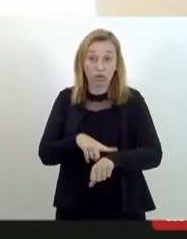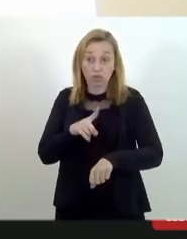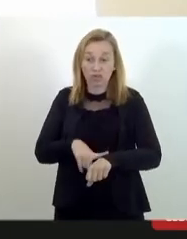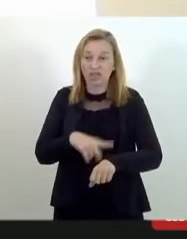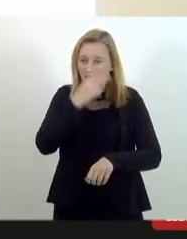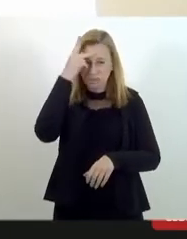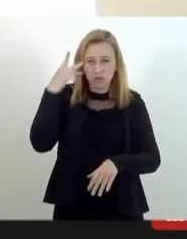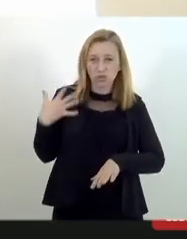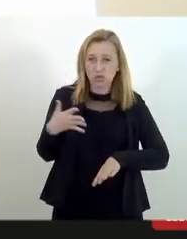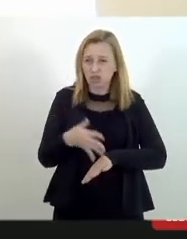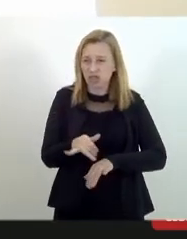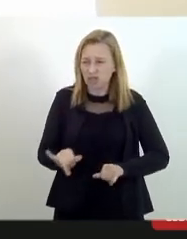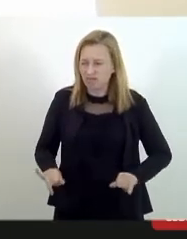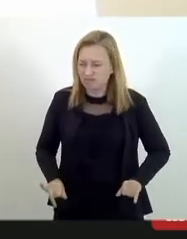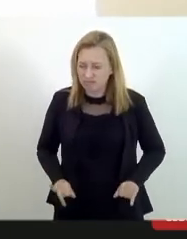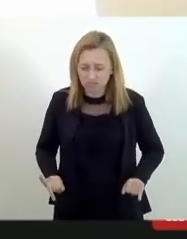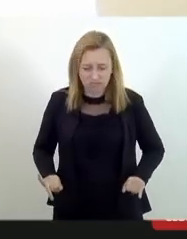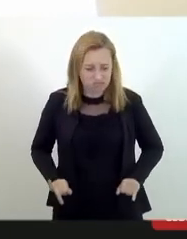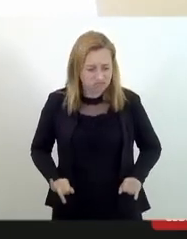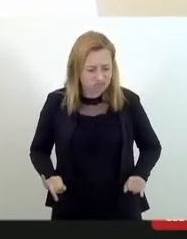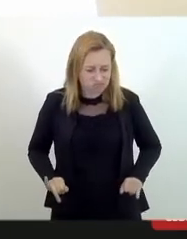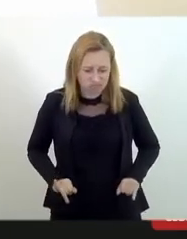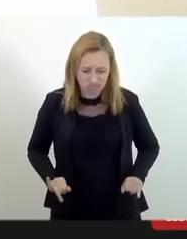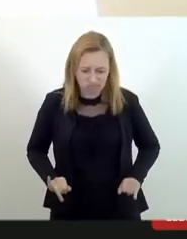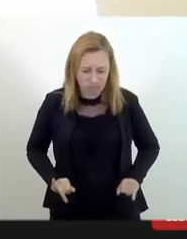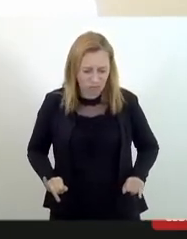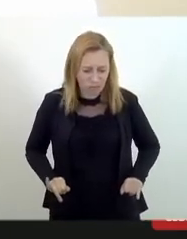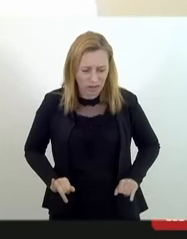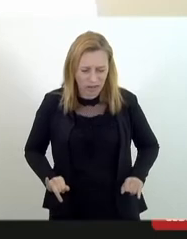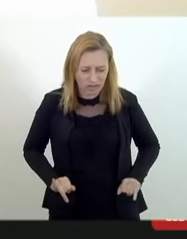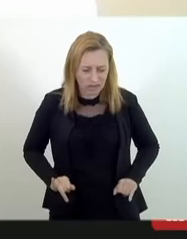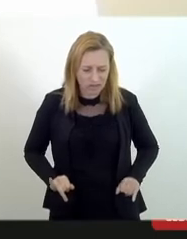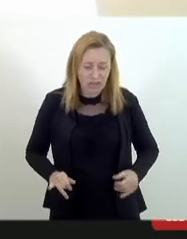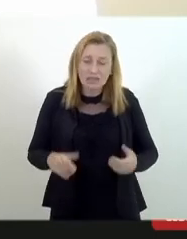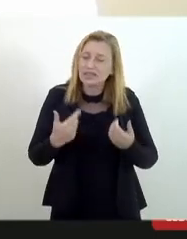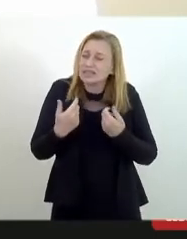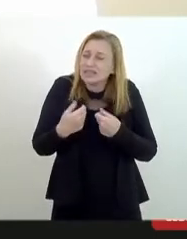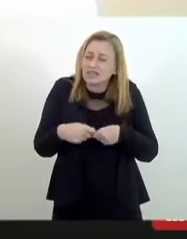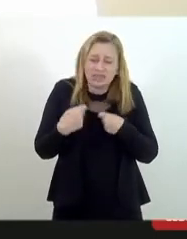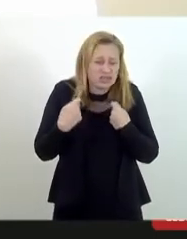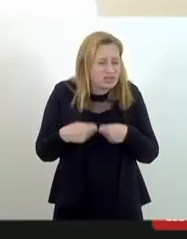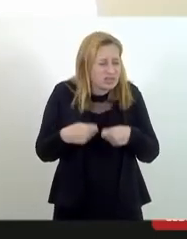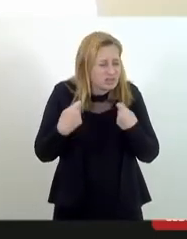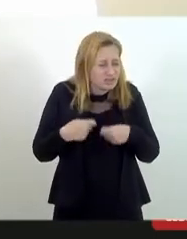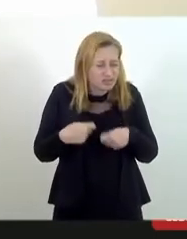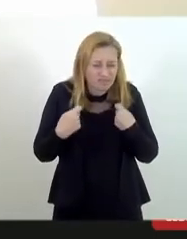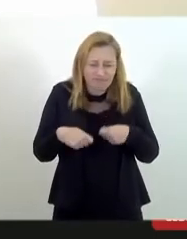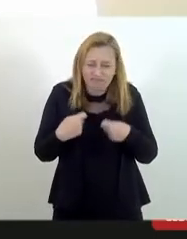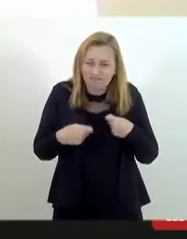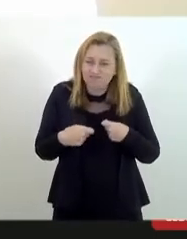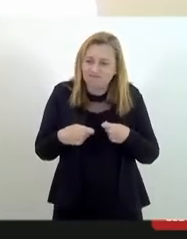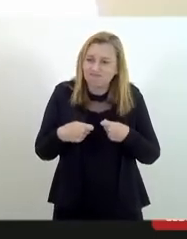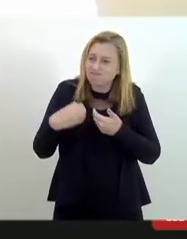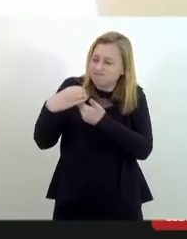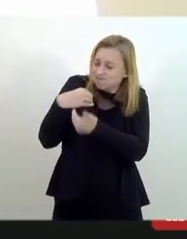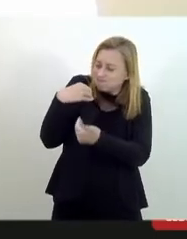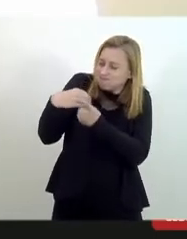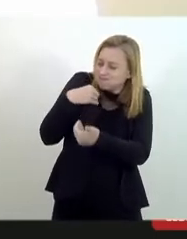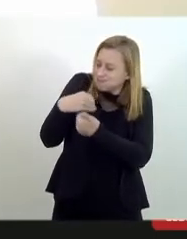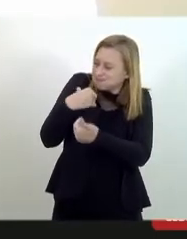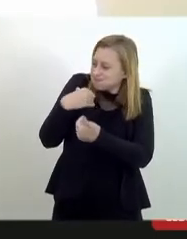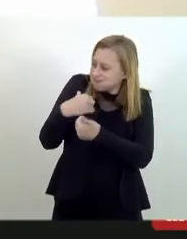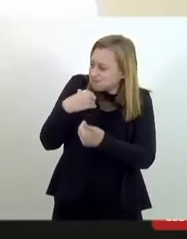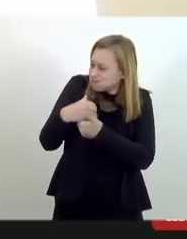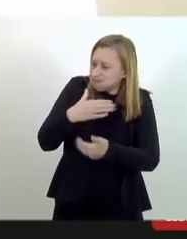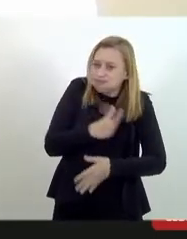devastadas emocionalmente, pessoas chegam com a necessidade de alguma busca e alguma orientação também no campo social,